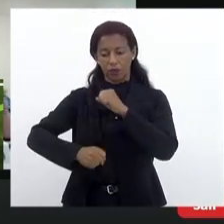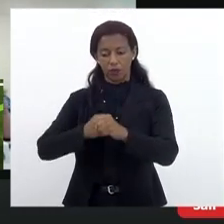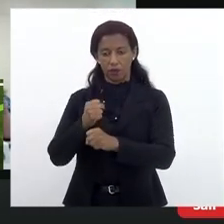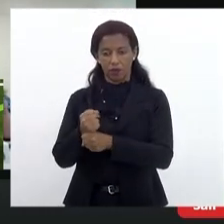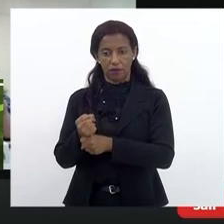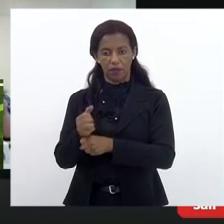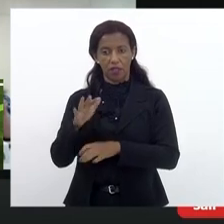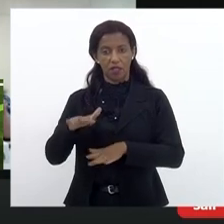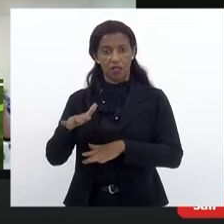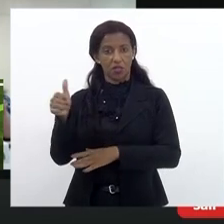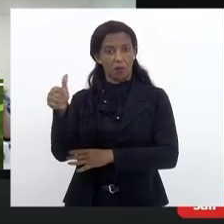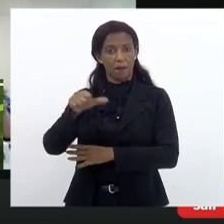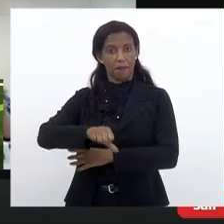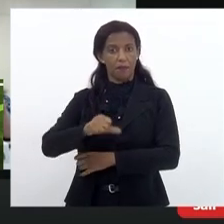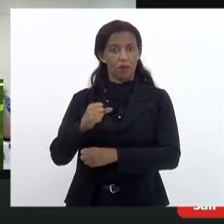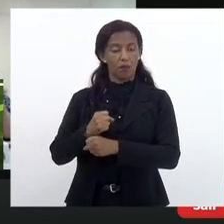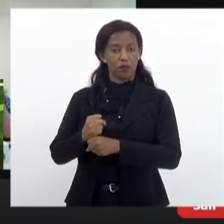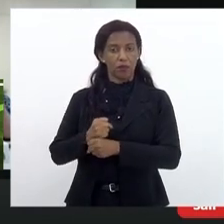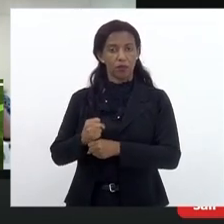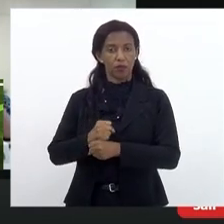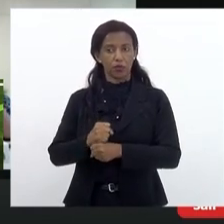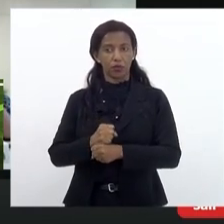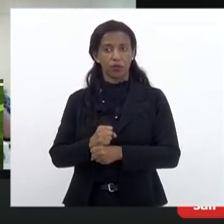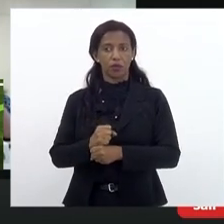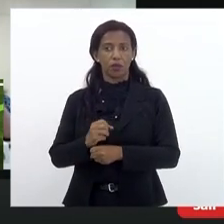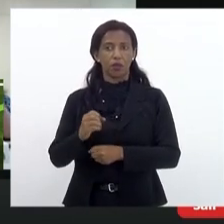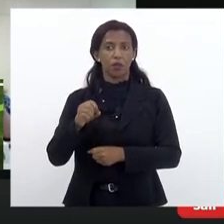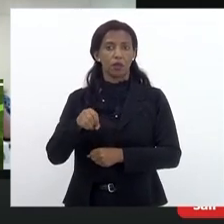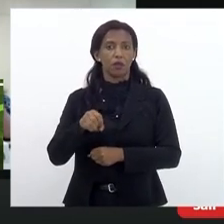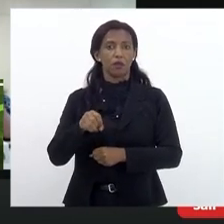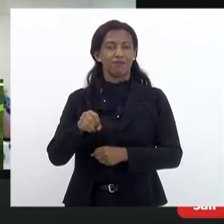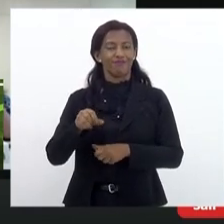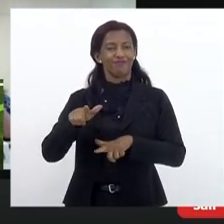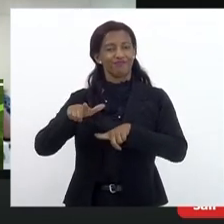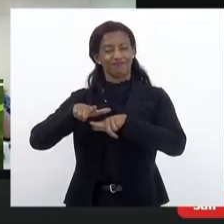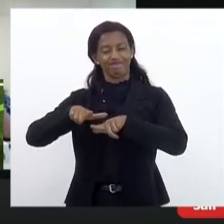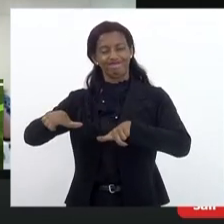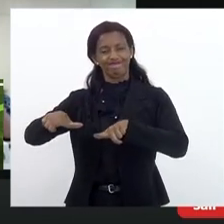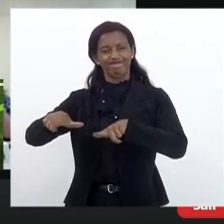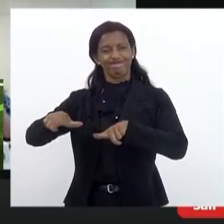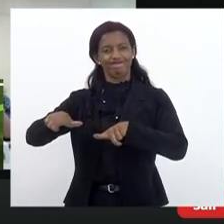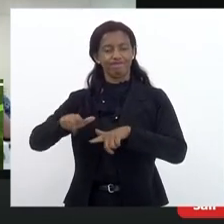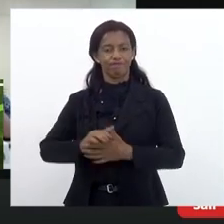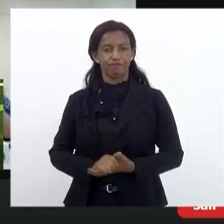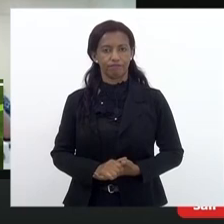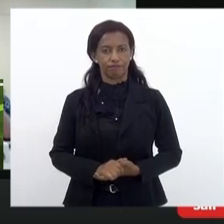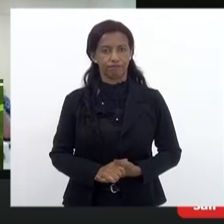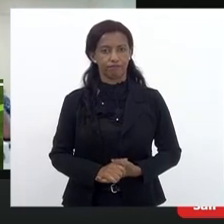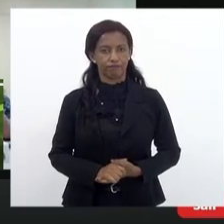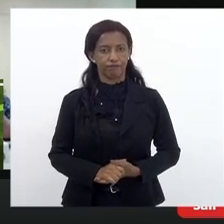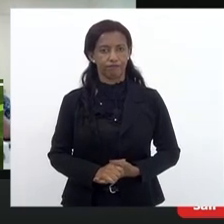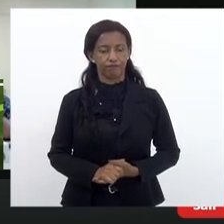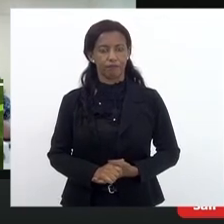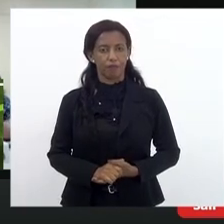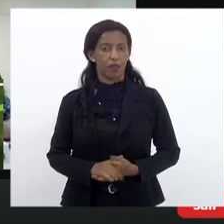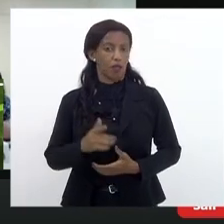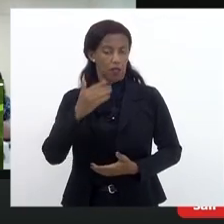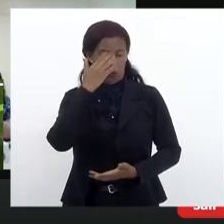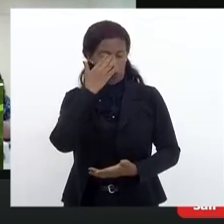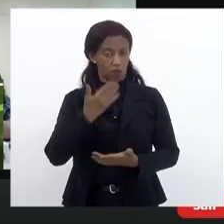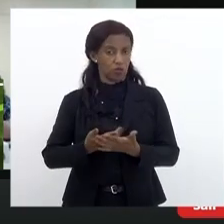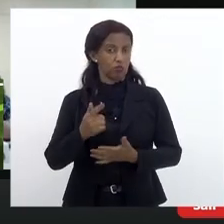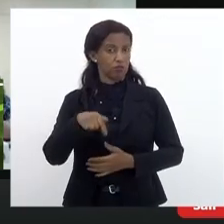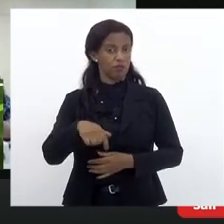vem seja um dos piores anos ainda na questão da evasão escolar. Eu acredito que